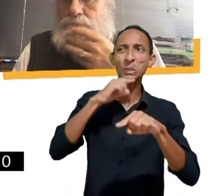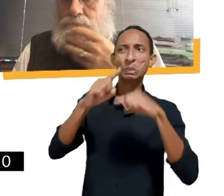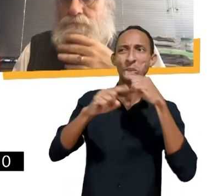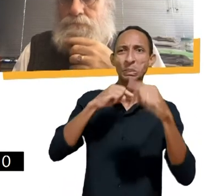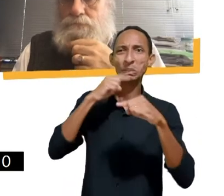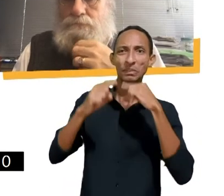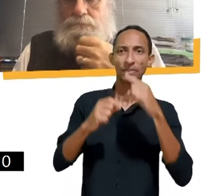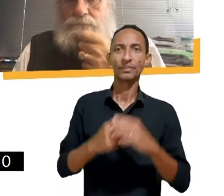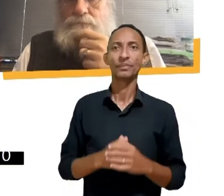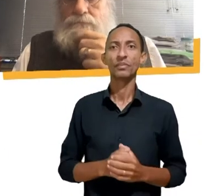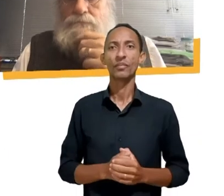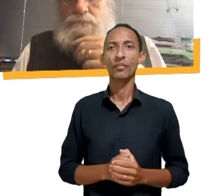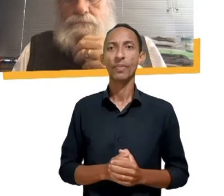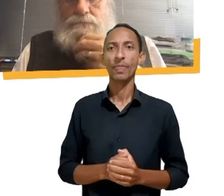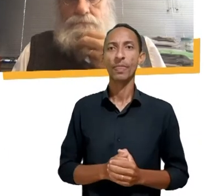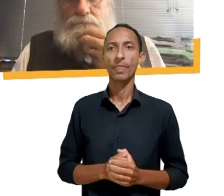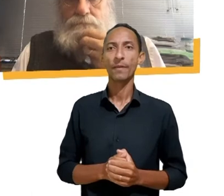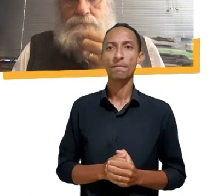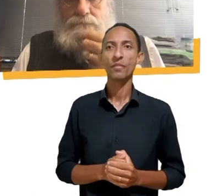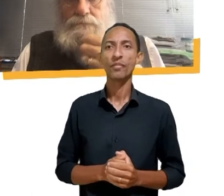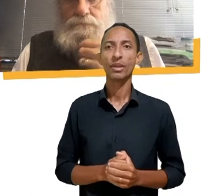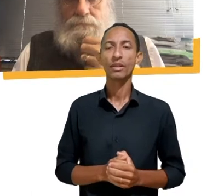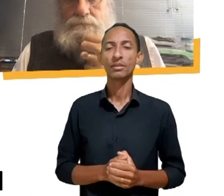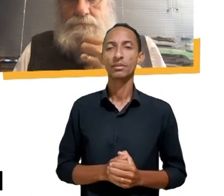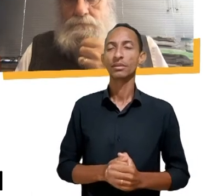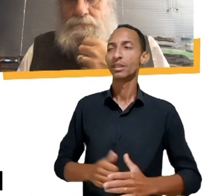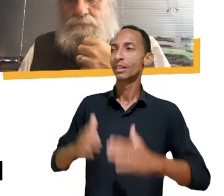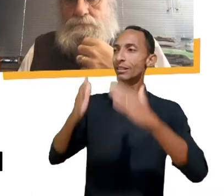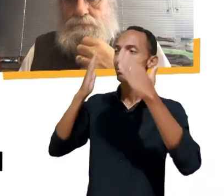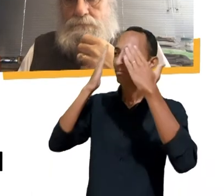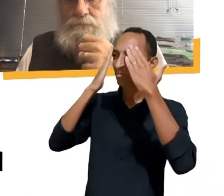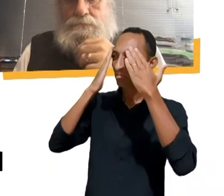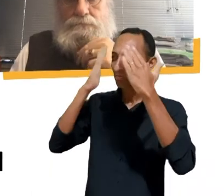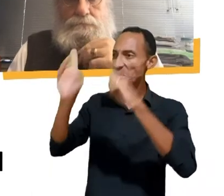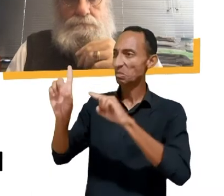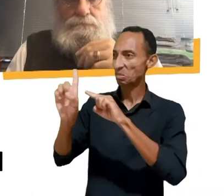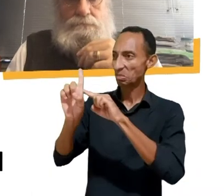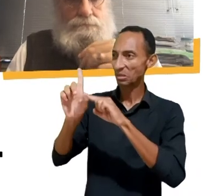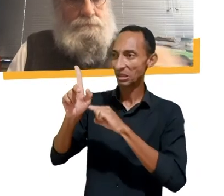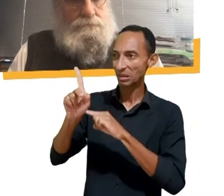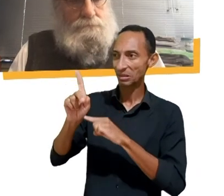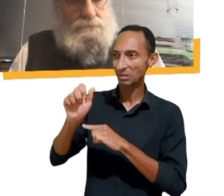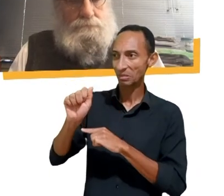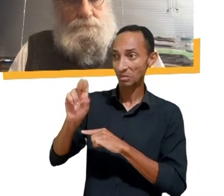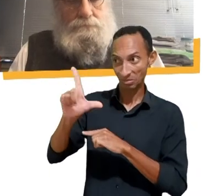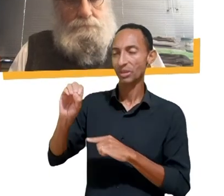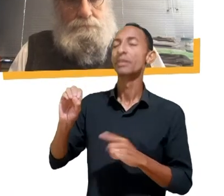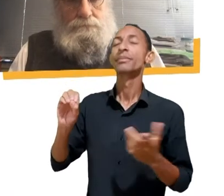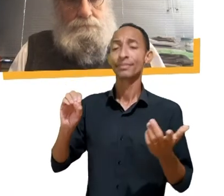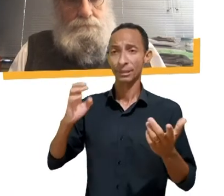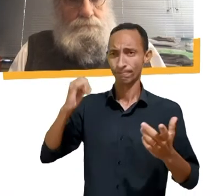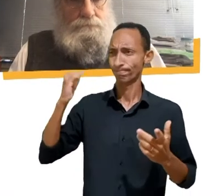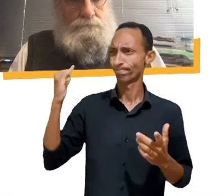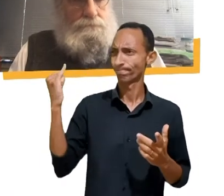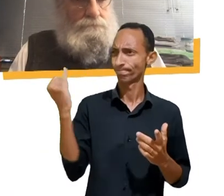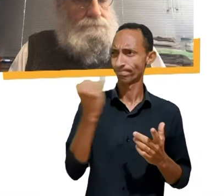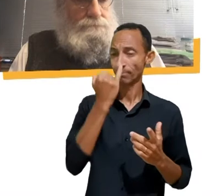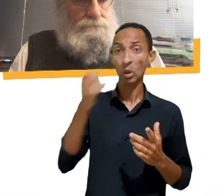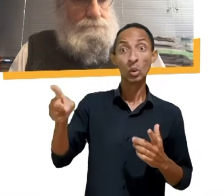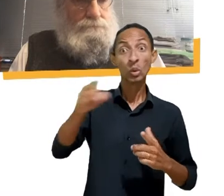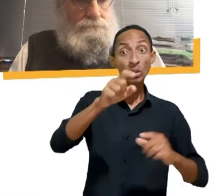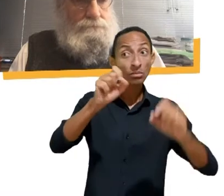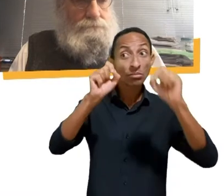Muito obrigada, Paulo. Realmente, é super importante que a gente esteja, estejamos todos atentos à existência de